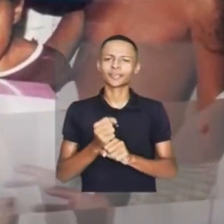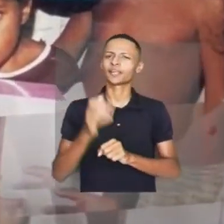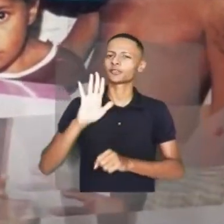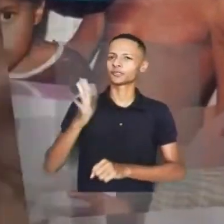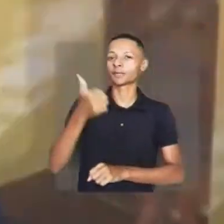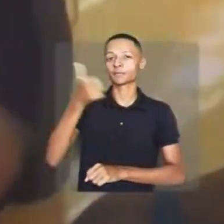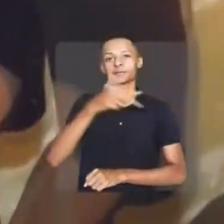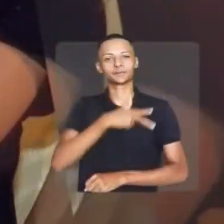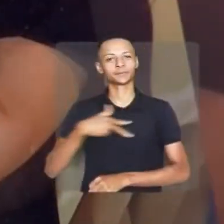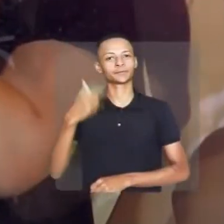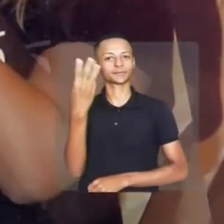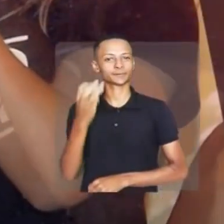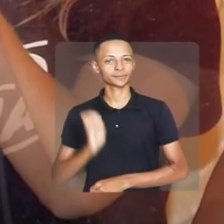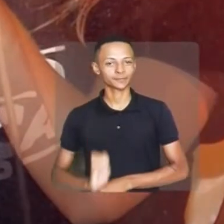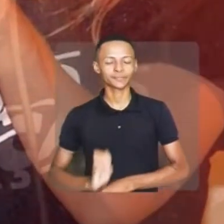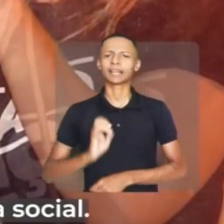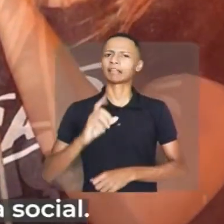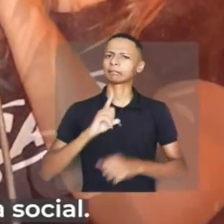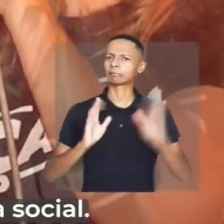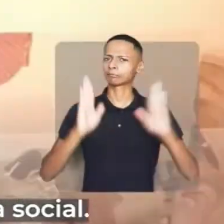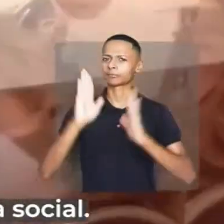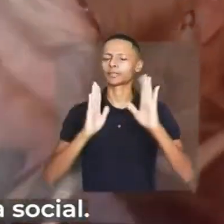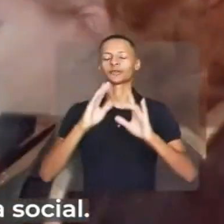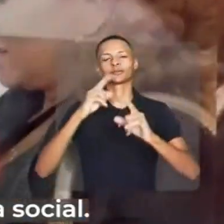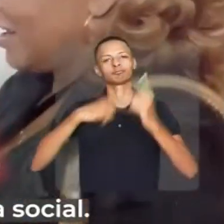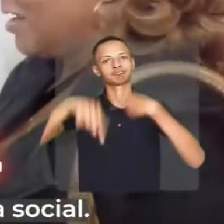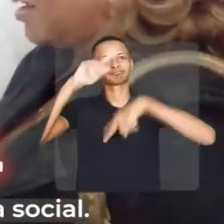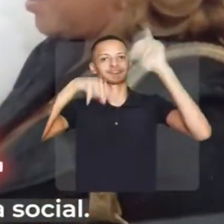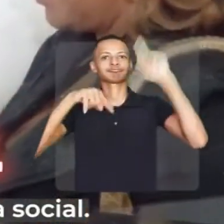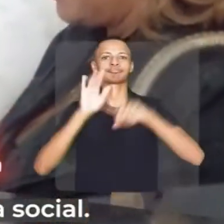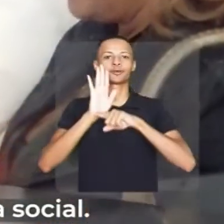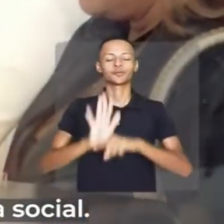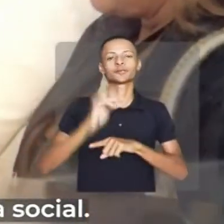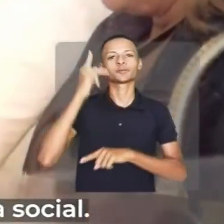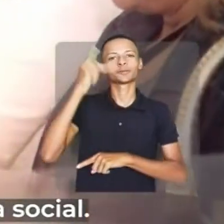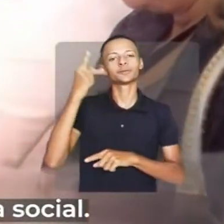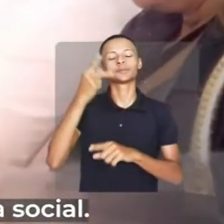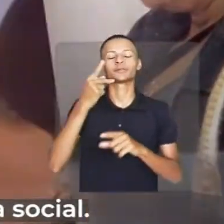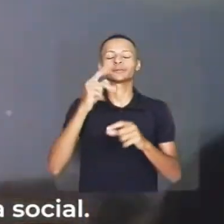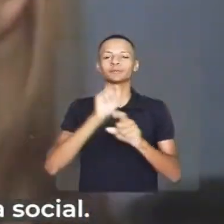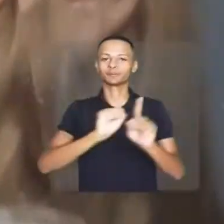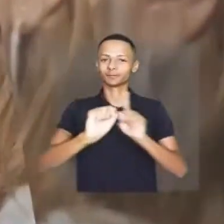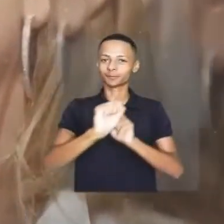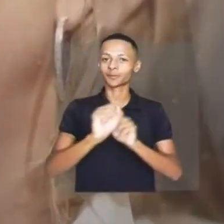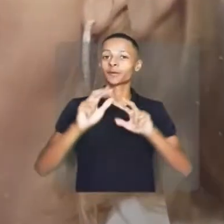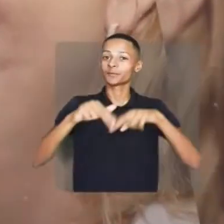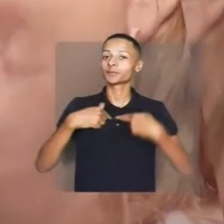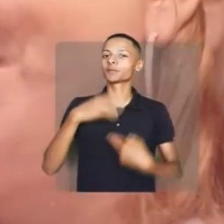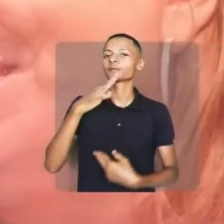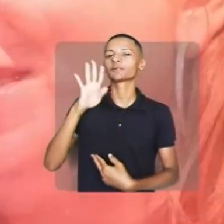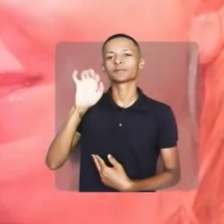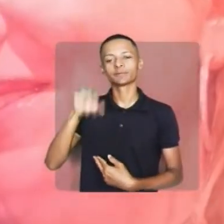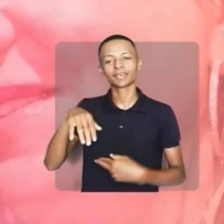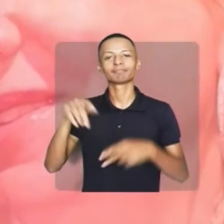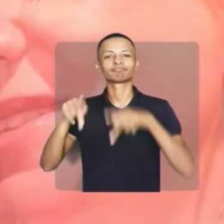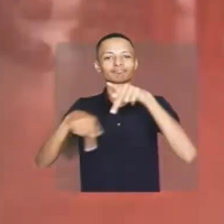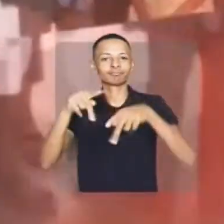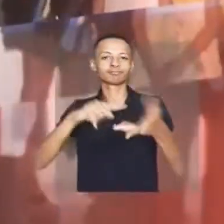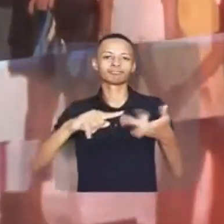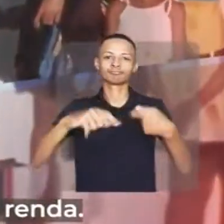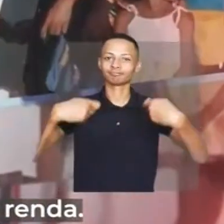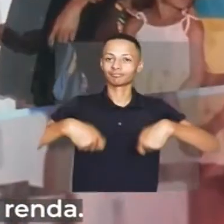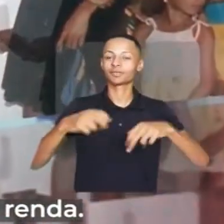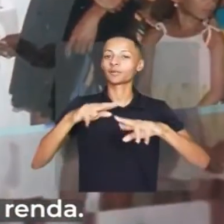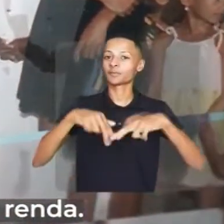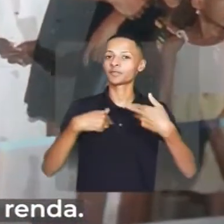Fui primeira-dama por 3 vezes Período de grandes avanços nas políticas de assistência social Conheço bem as necessidades do nosso povo